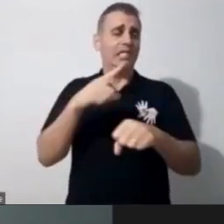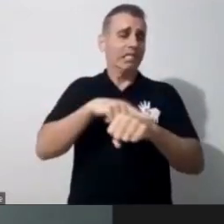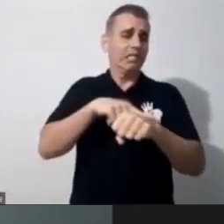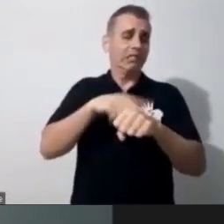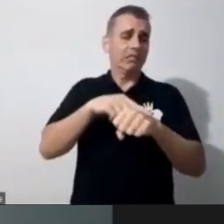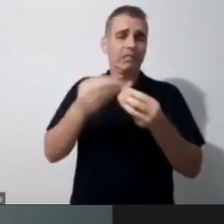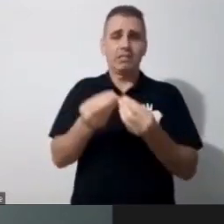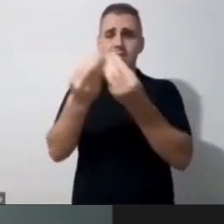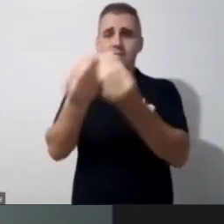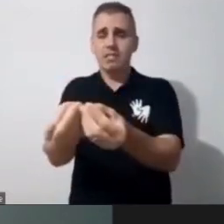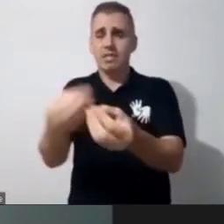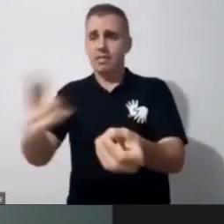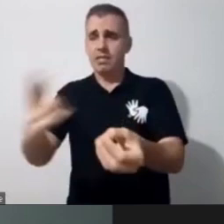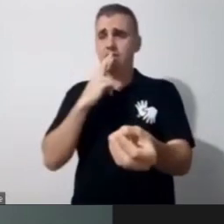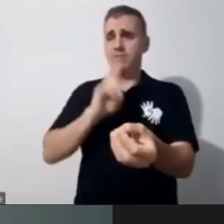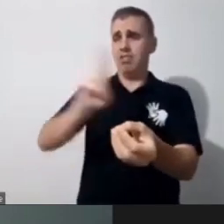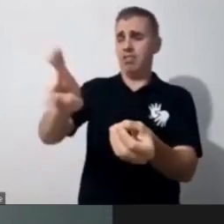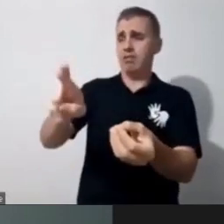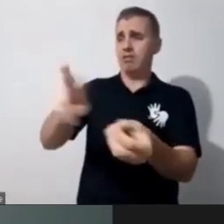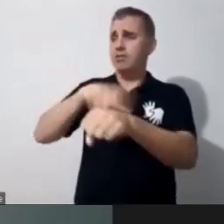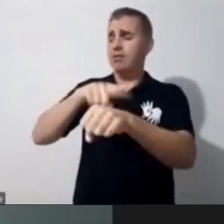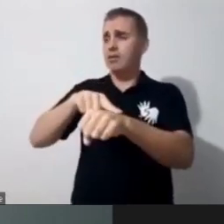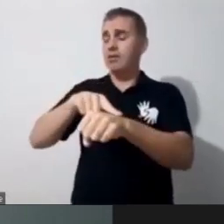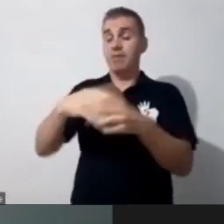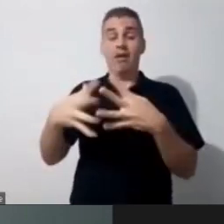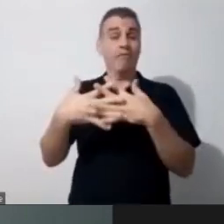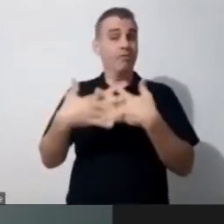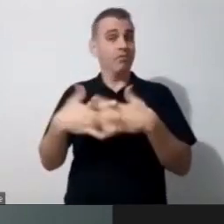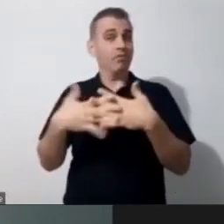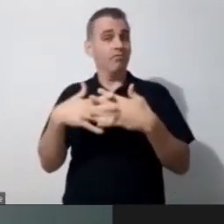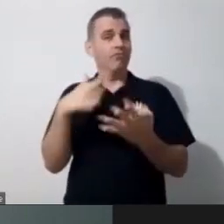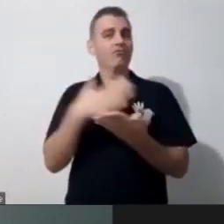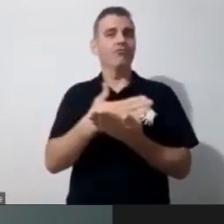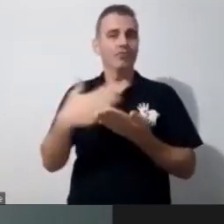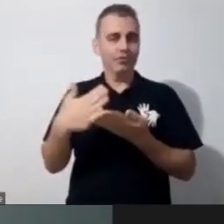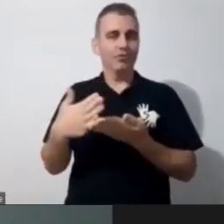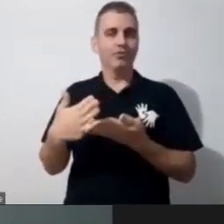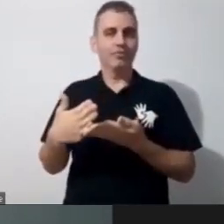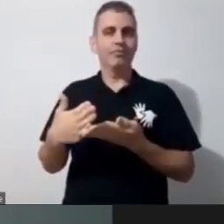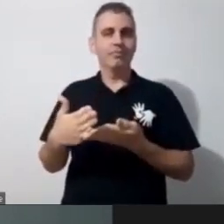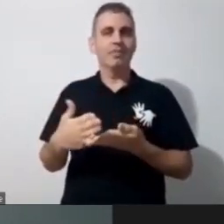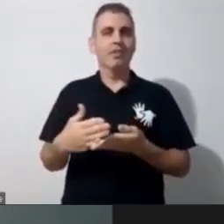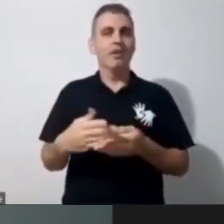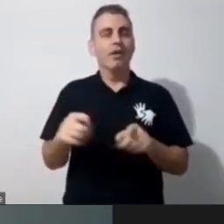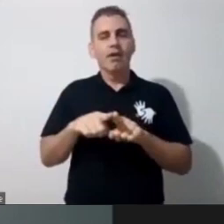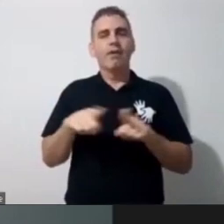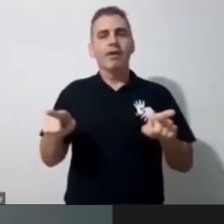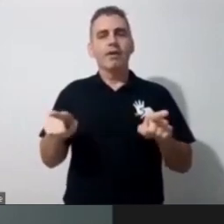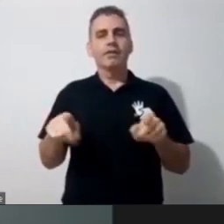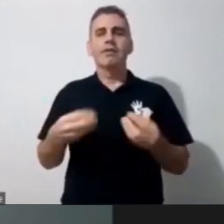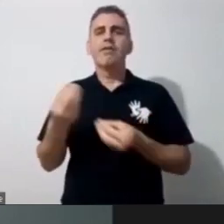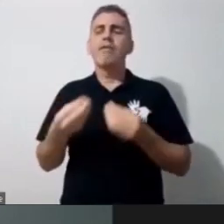nesse curioso, nesse novo, para todos. Então, assim, como é que foi feito, né, eu